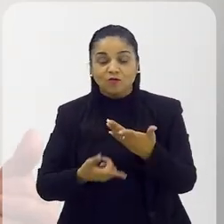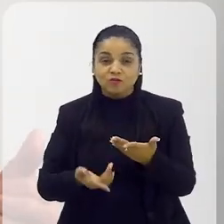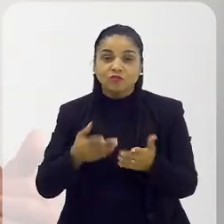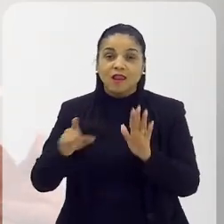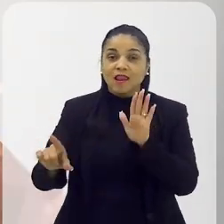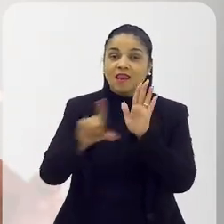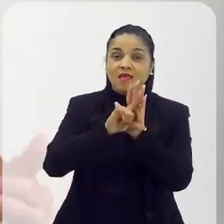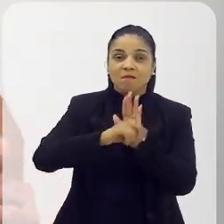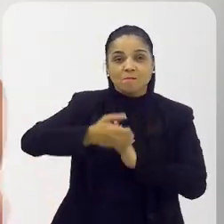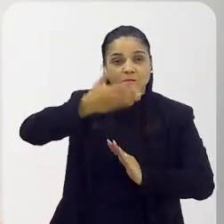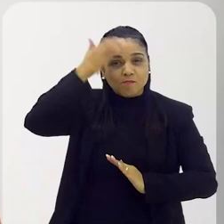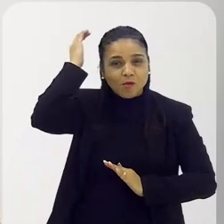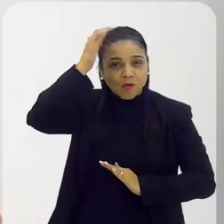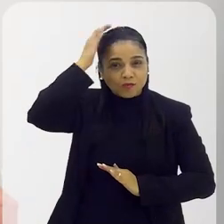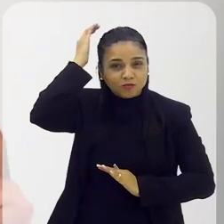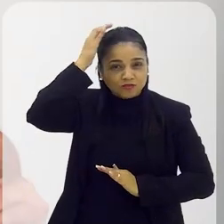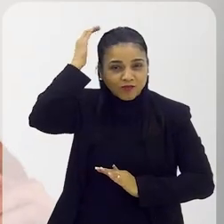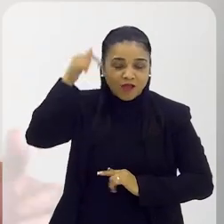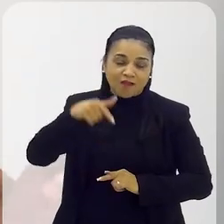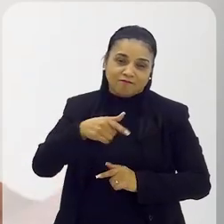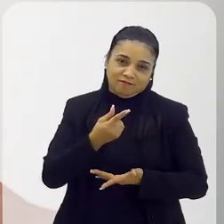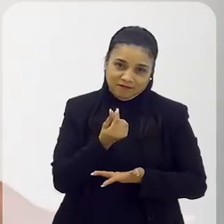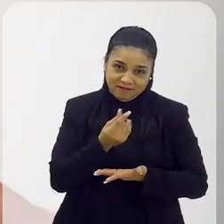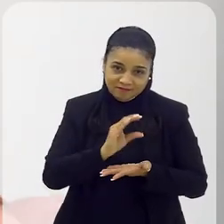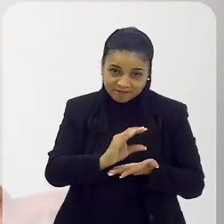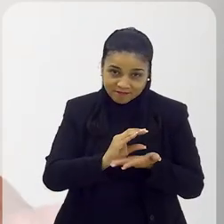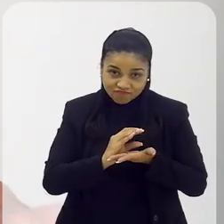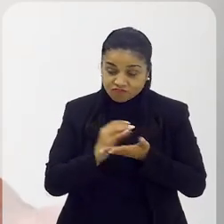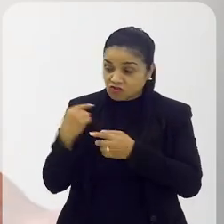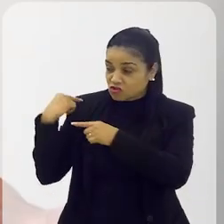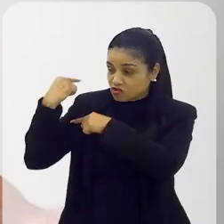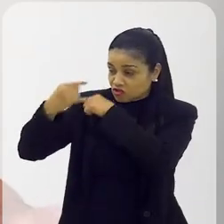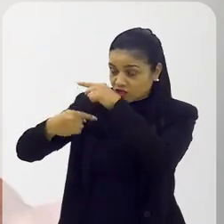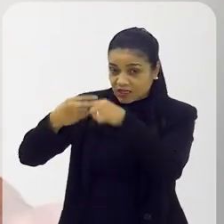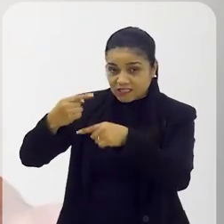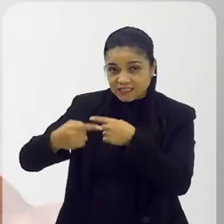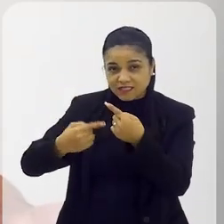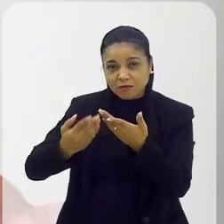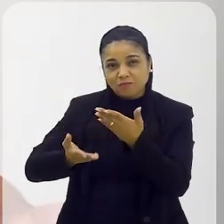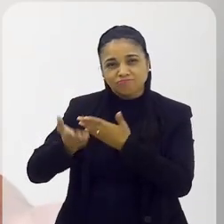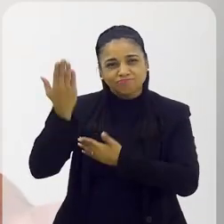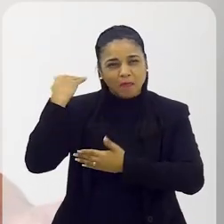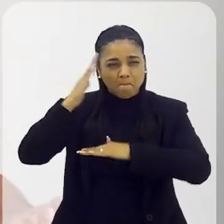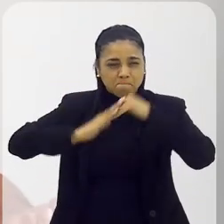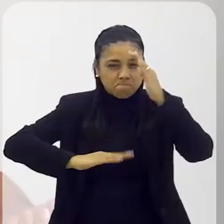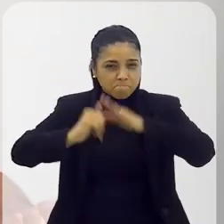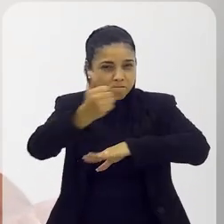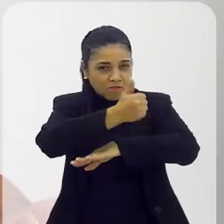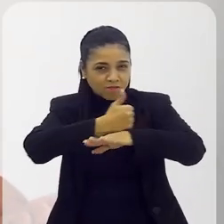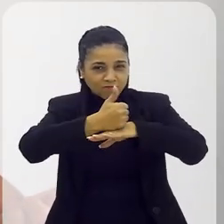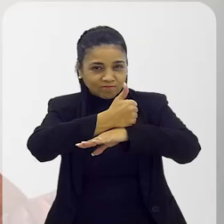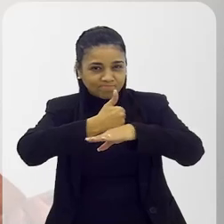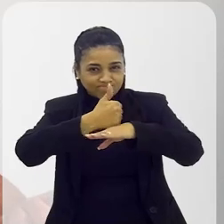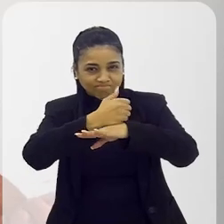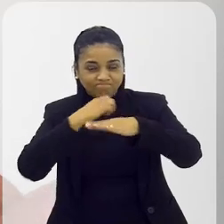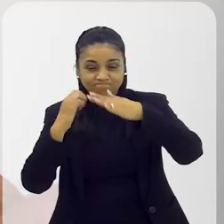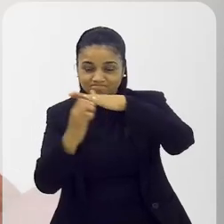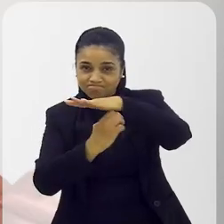Paulo Gustavo. Então, o Paulo Gustavo só tem o dinheiro que tem porque algumas gerações de cineastas e de